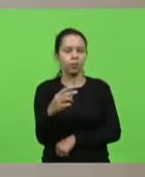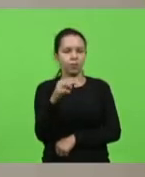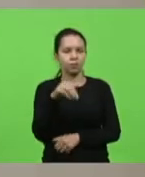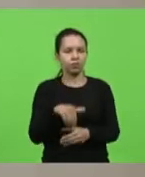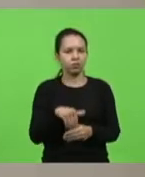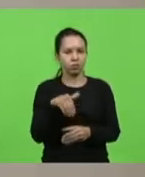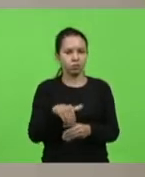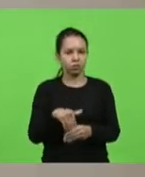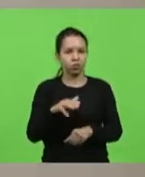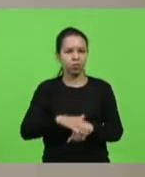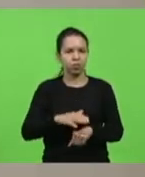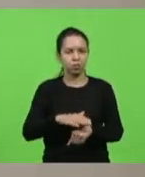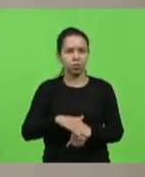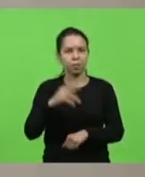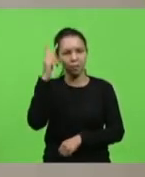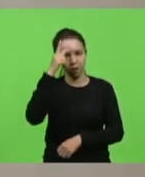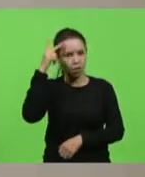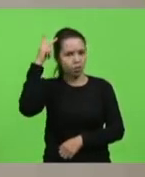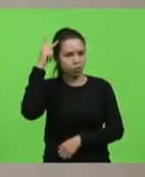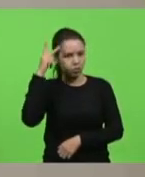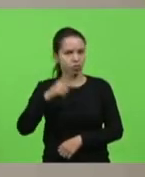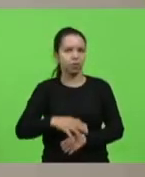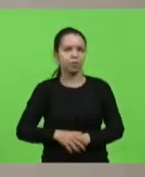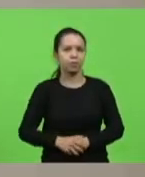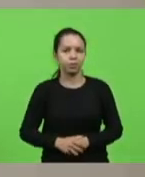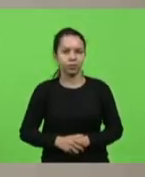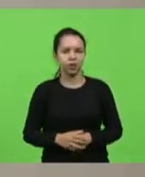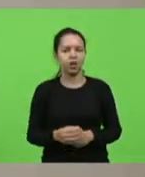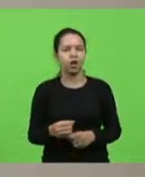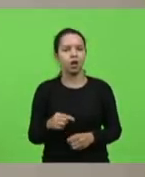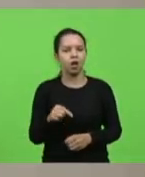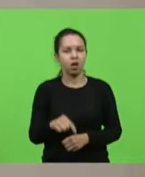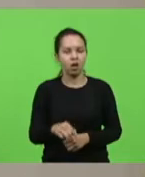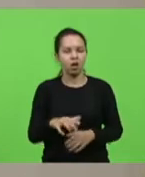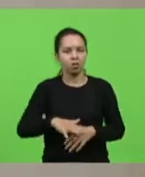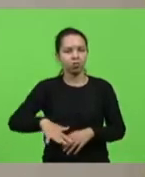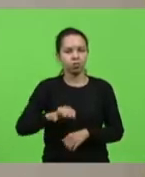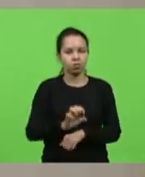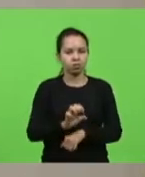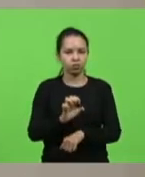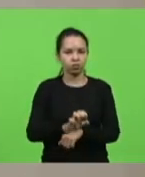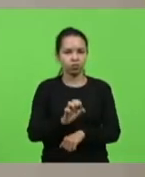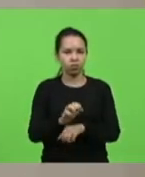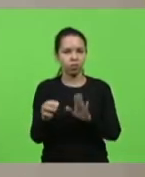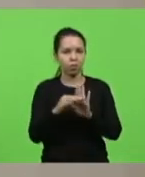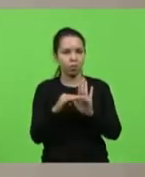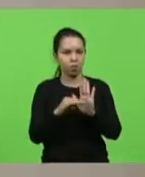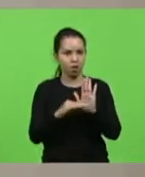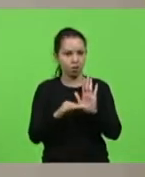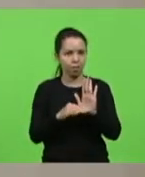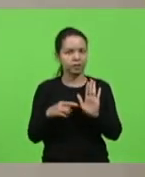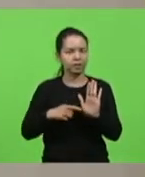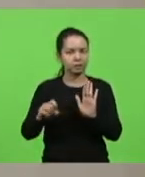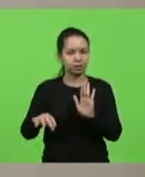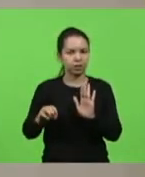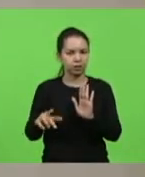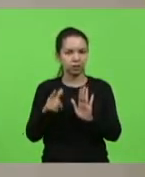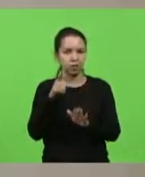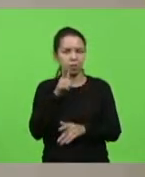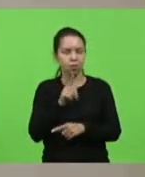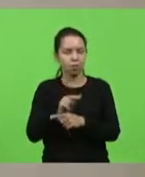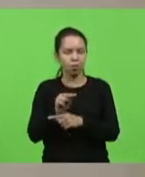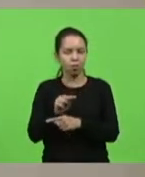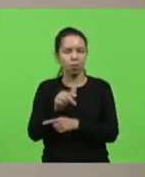deputada Paulinha, institui no âmbito estadual o programa Tem Saída, destinado ao apoio às mulheres em situação de violência